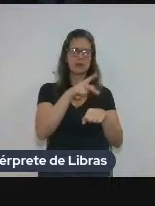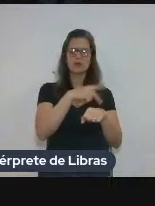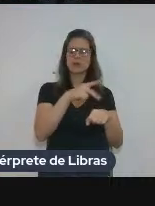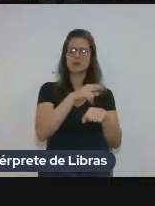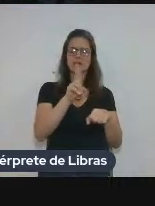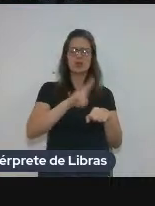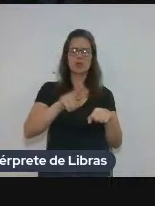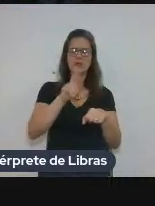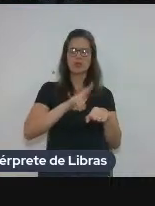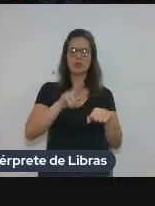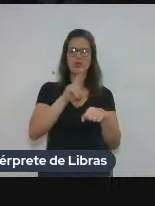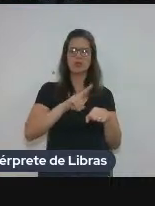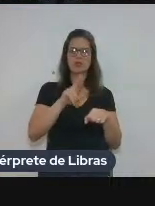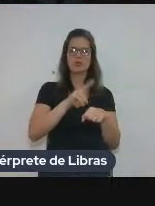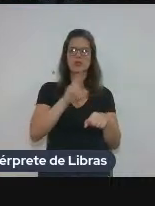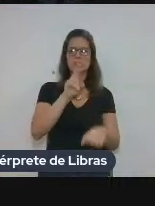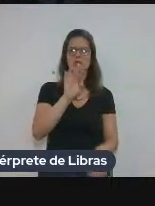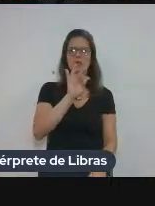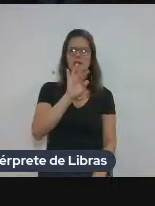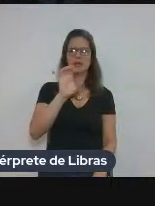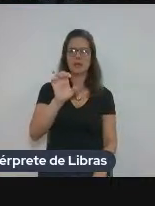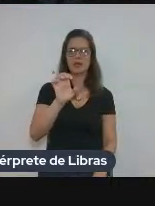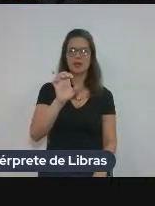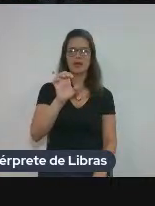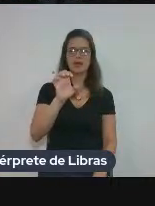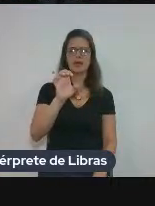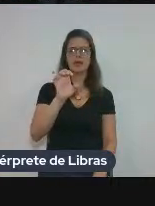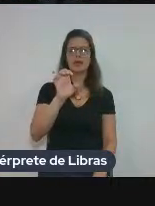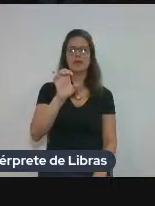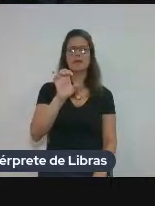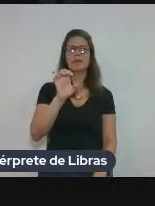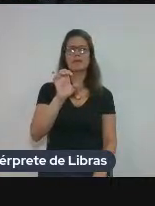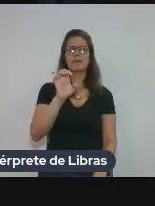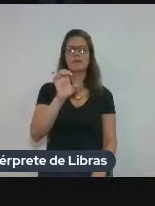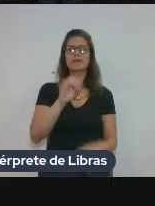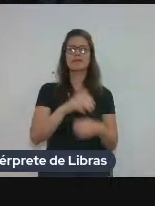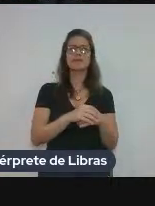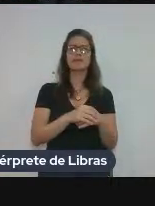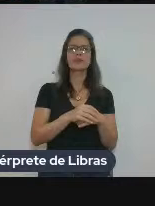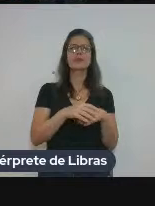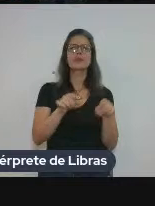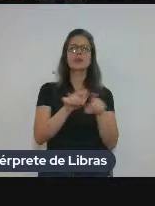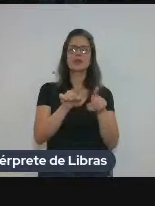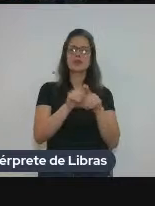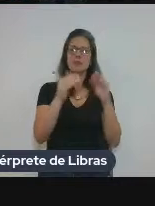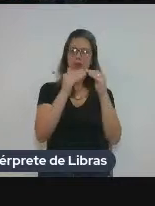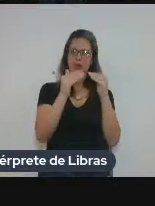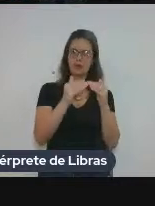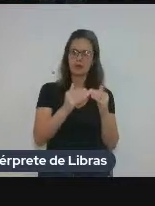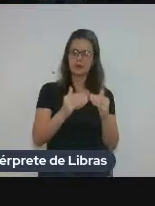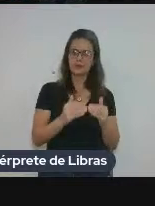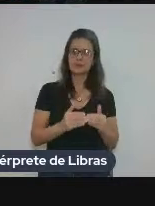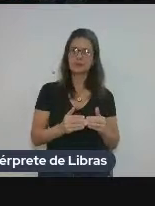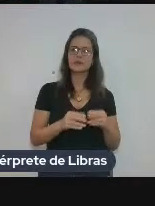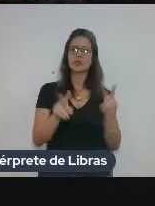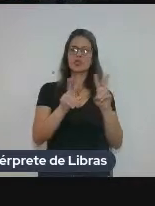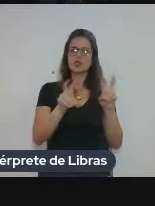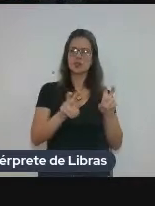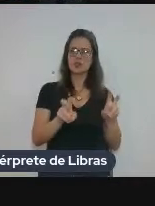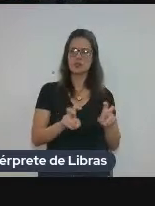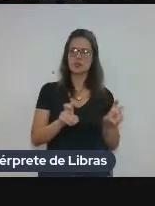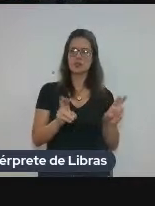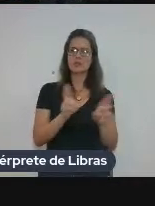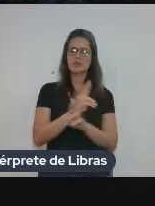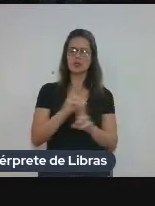unidade de tradução é utilizada. e os equivalentes se eles ocorrerem e as expressões relacionadas.